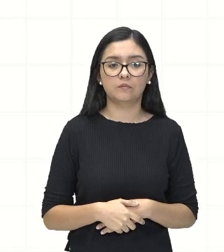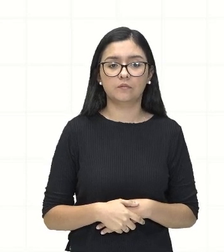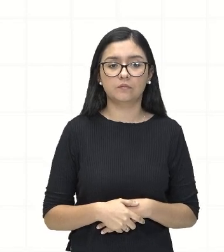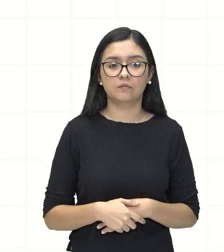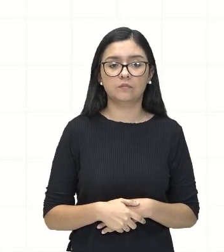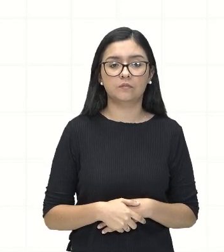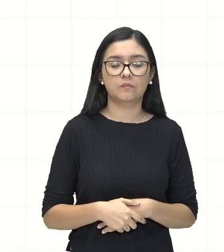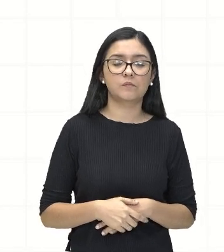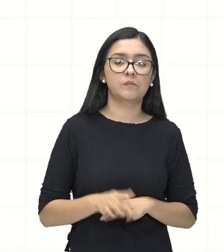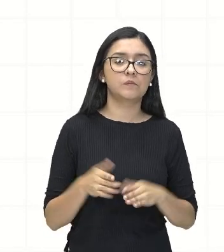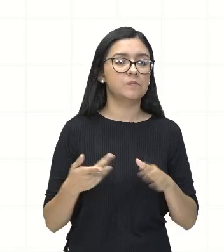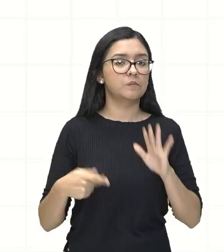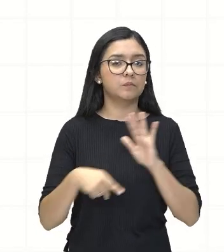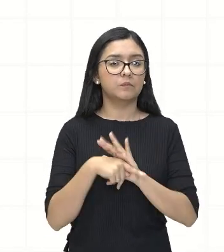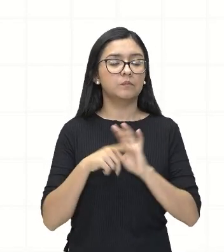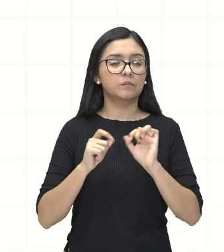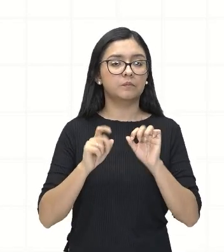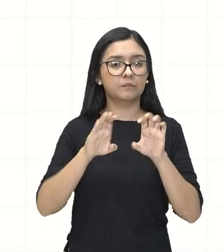equação.